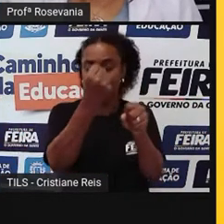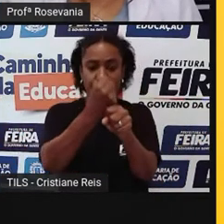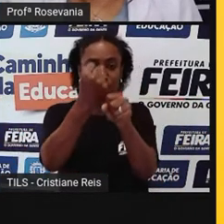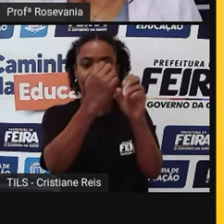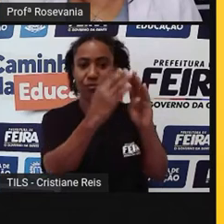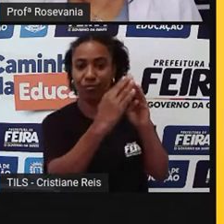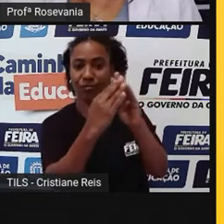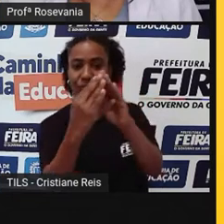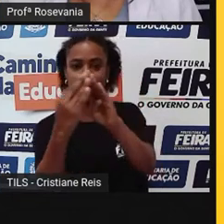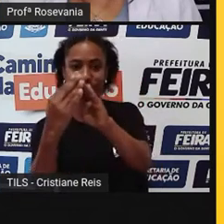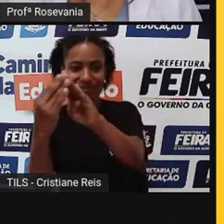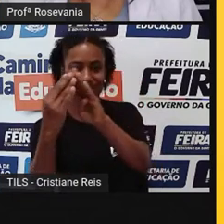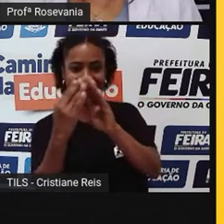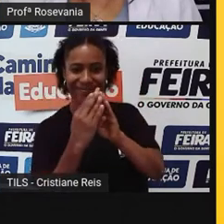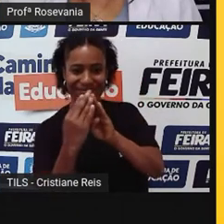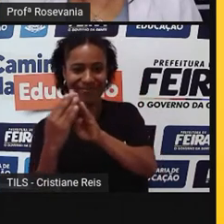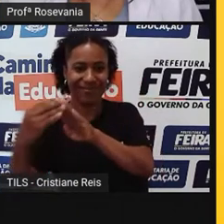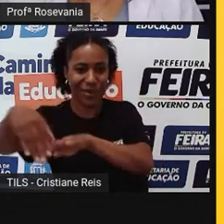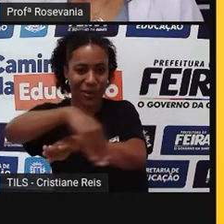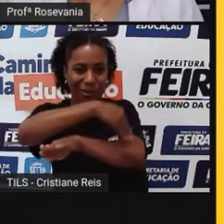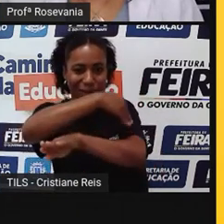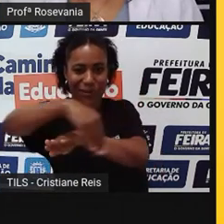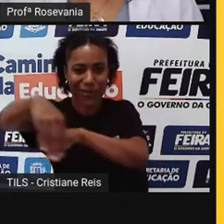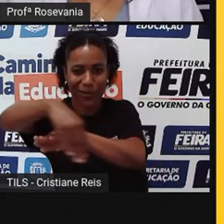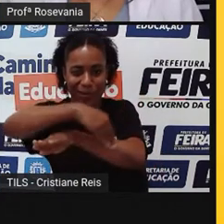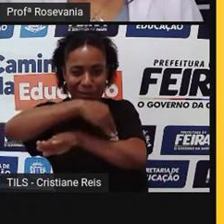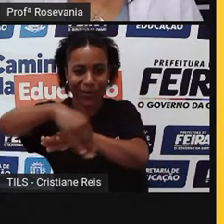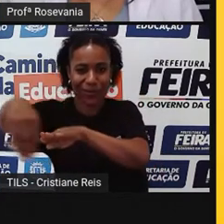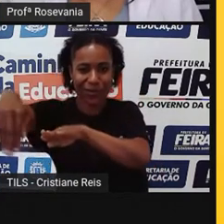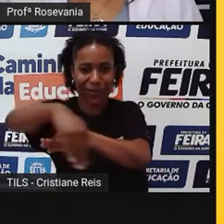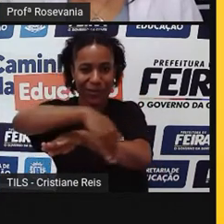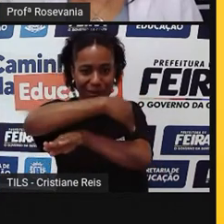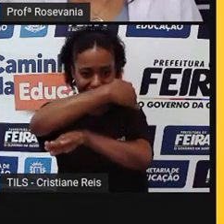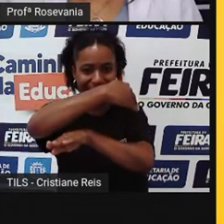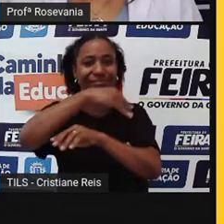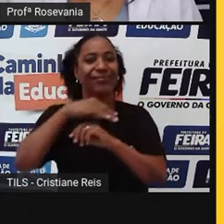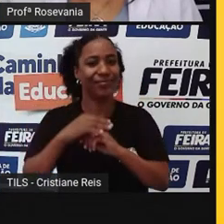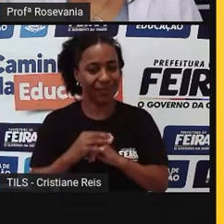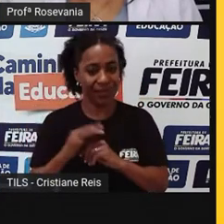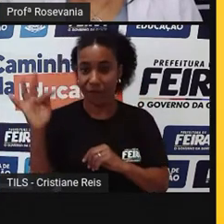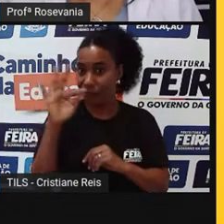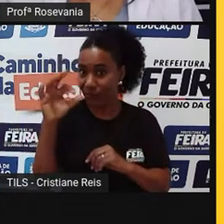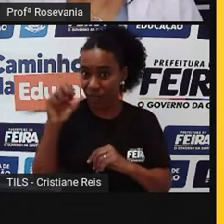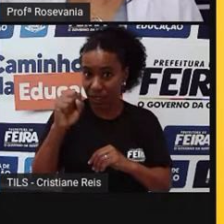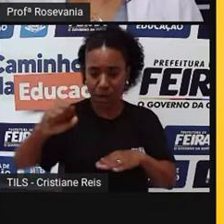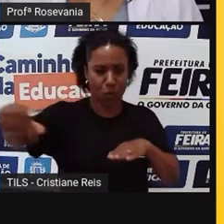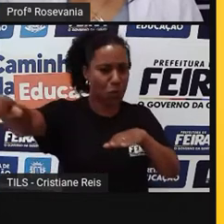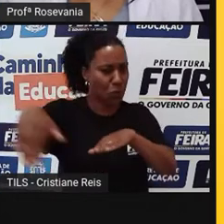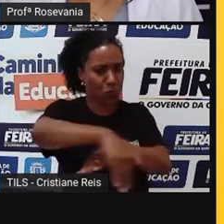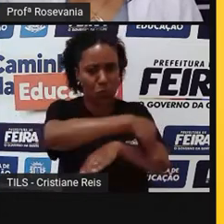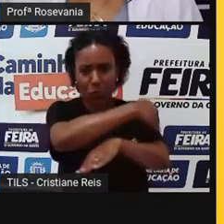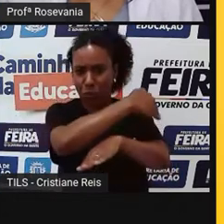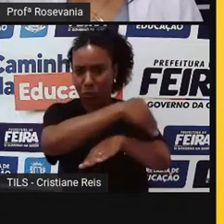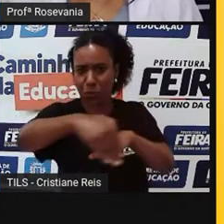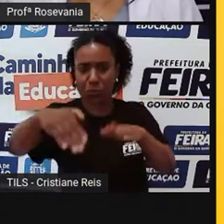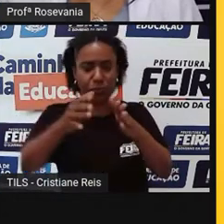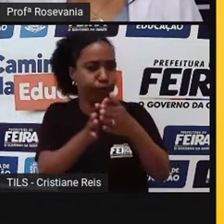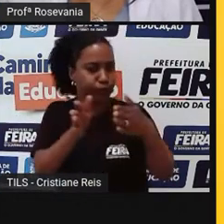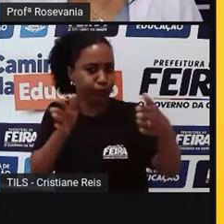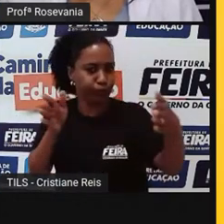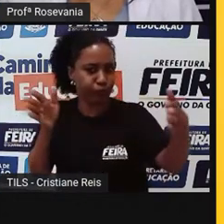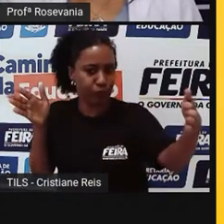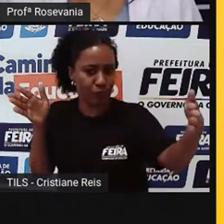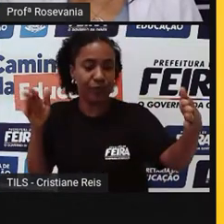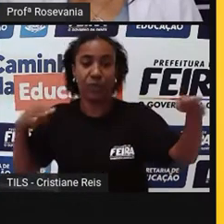ruas largas, na maioria, né, das ruas de Feira de Santana, são ruas largas e que se